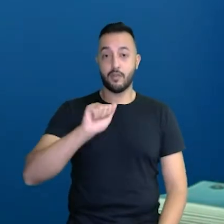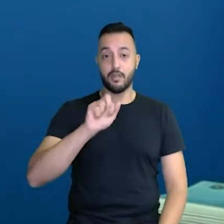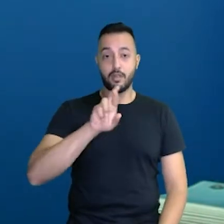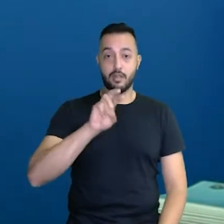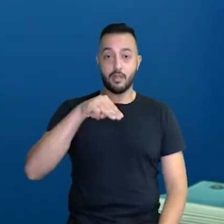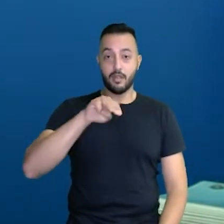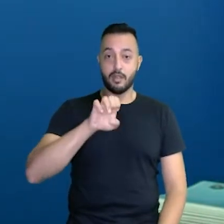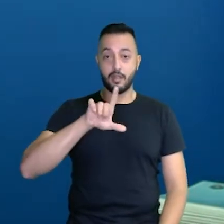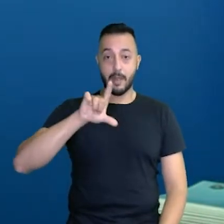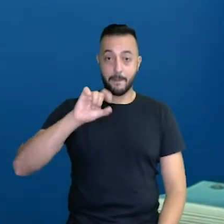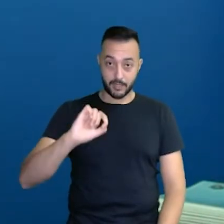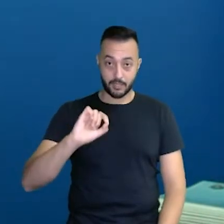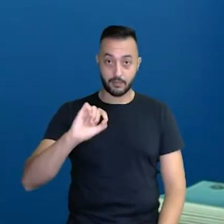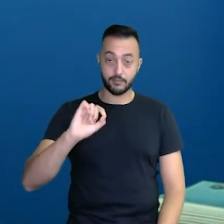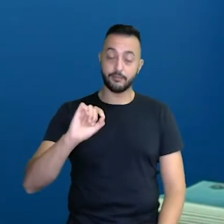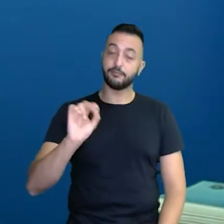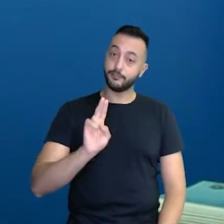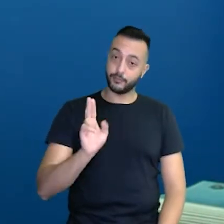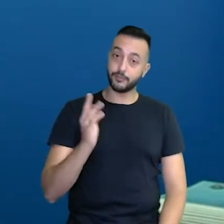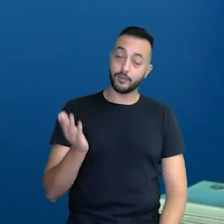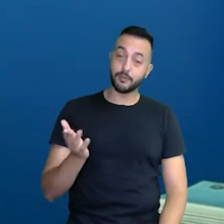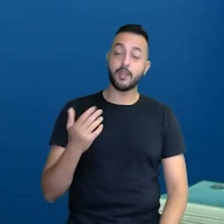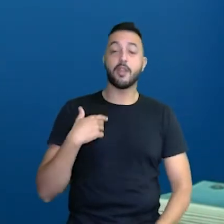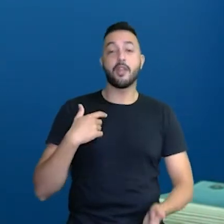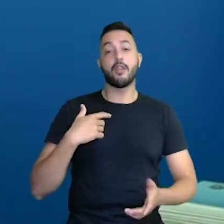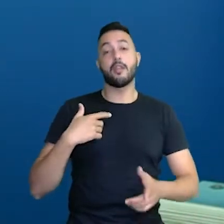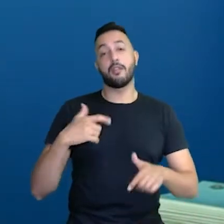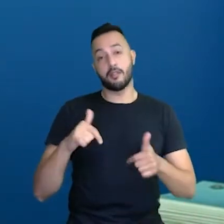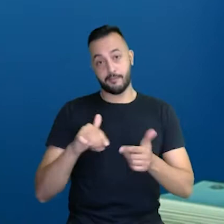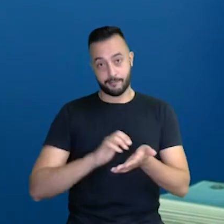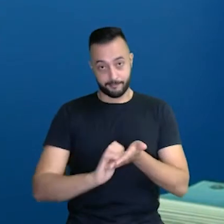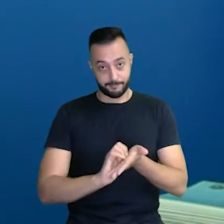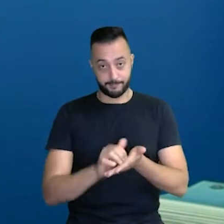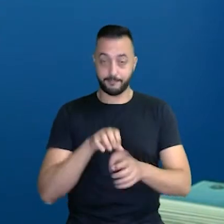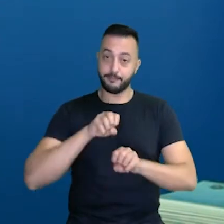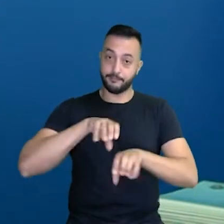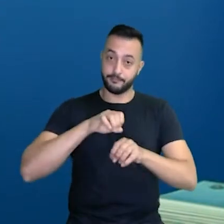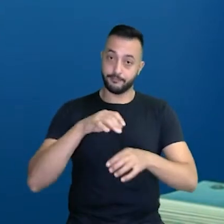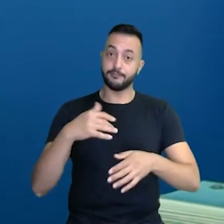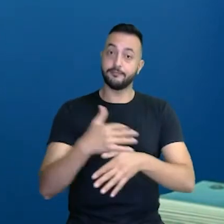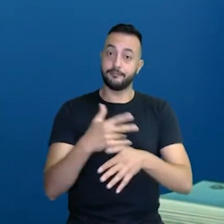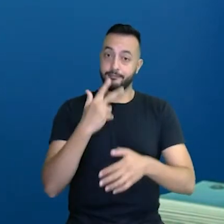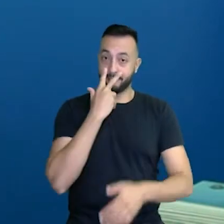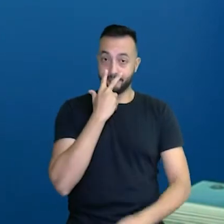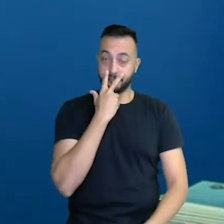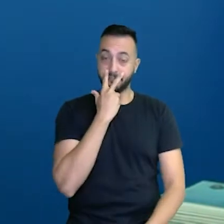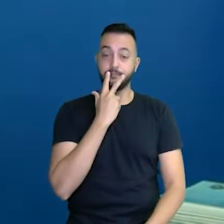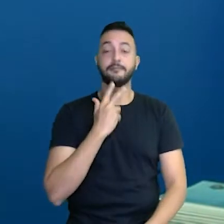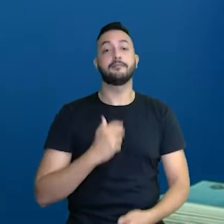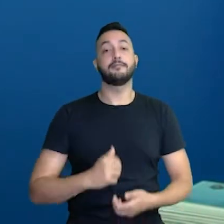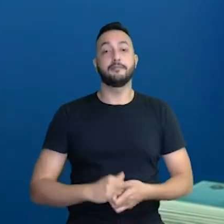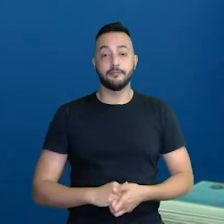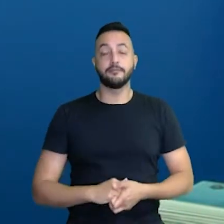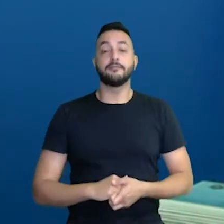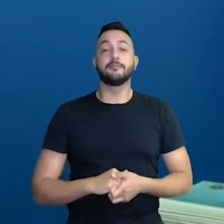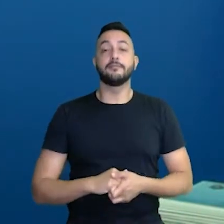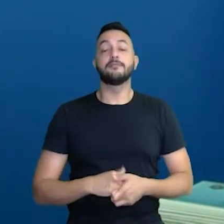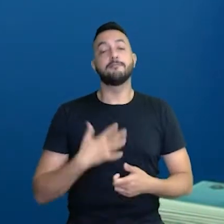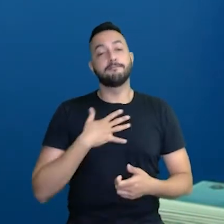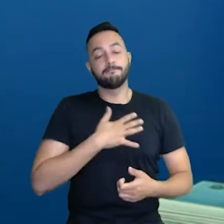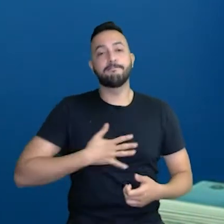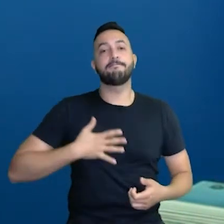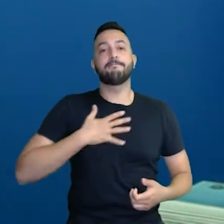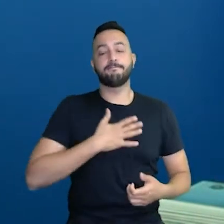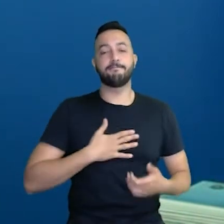Souza, estou secretário de Educação na Cidade da Vitória de Santo Antão, é um